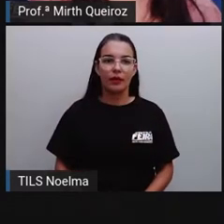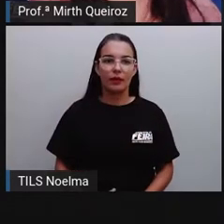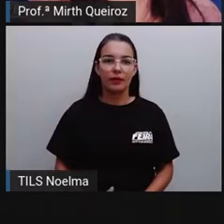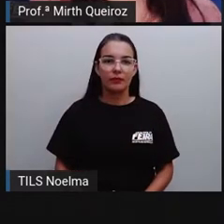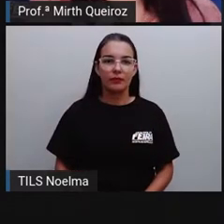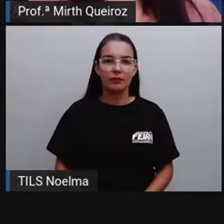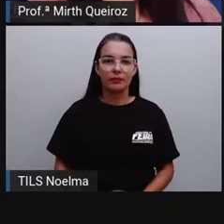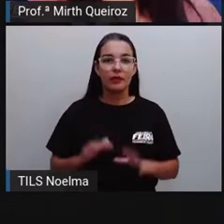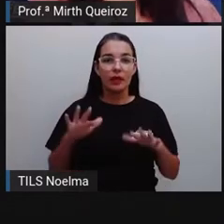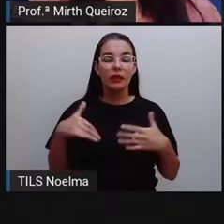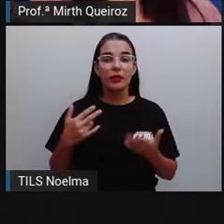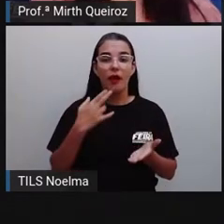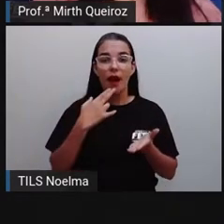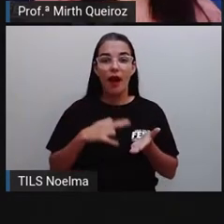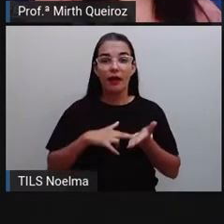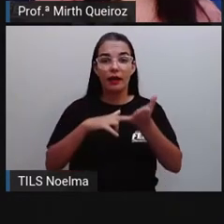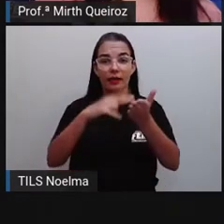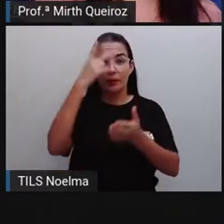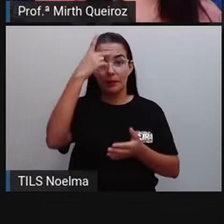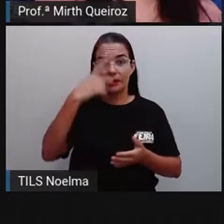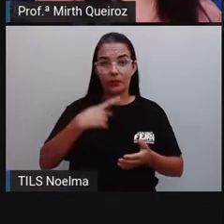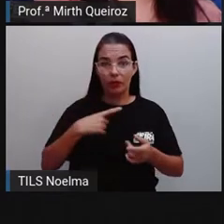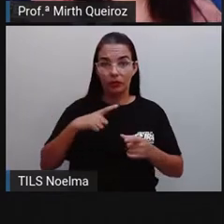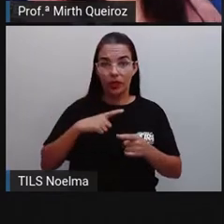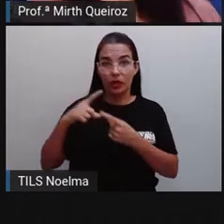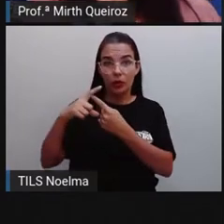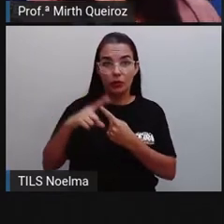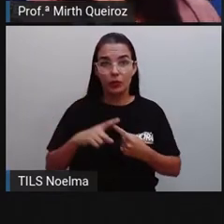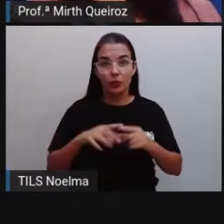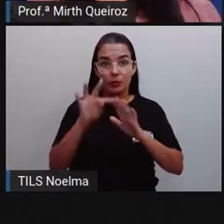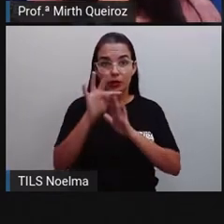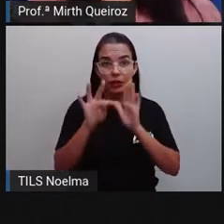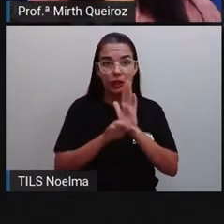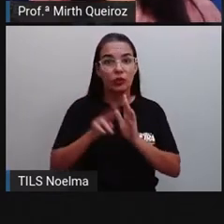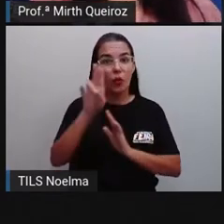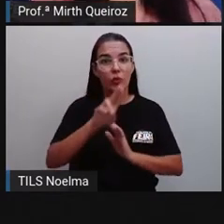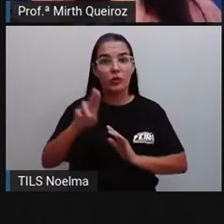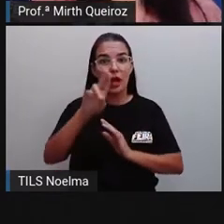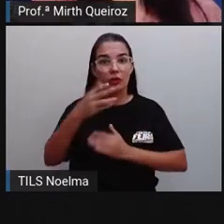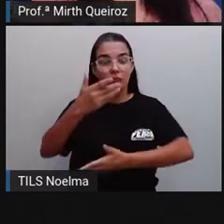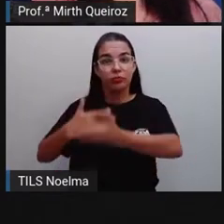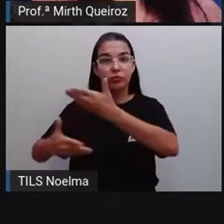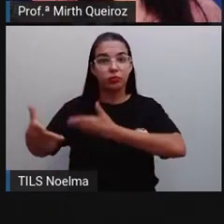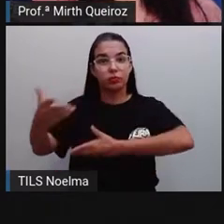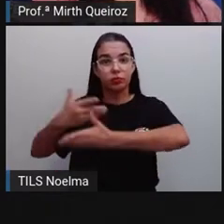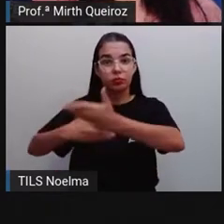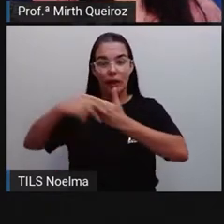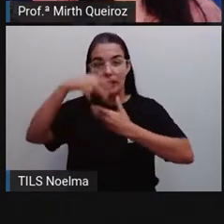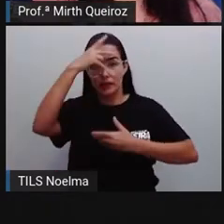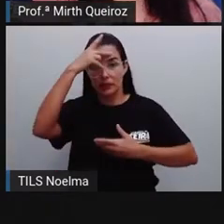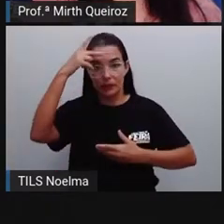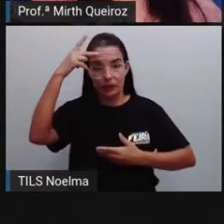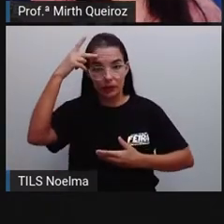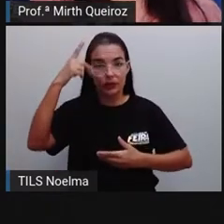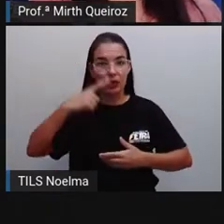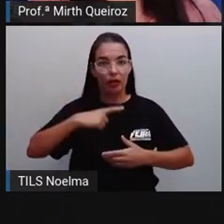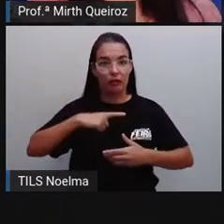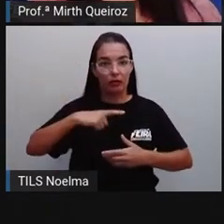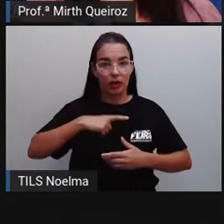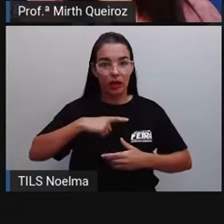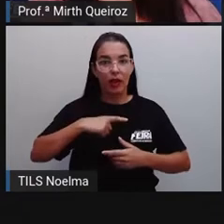A carta pessoal é um tipo de texto que é utilizada entre as pessoas, com o objetivo de corresponderem entre si,